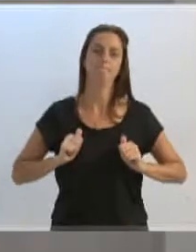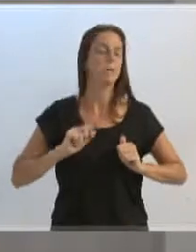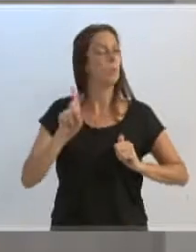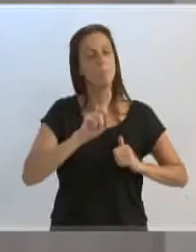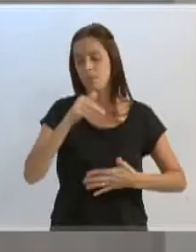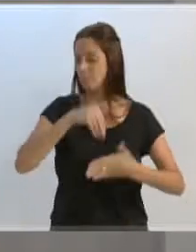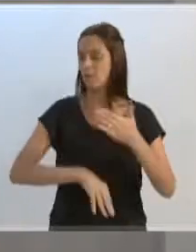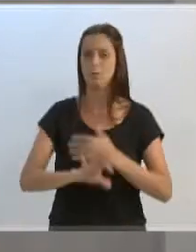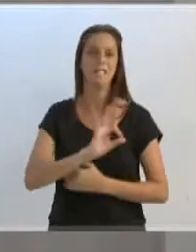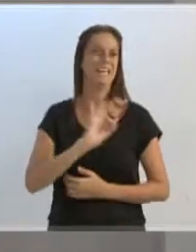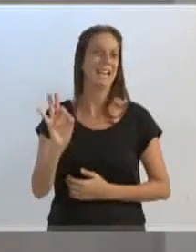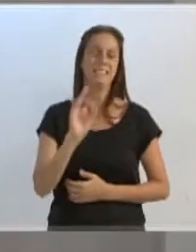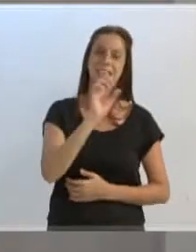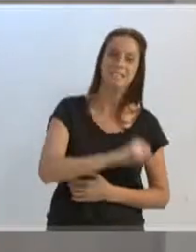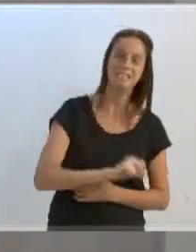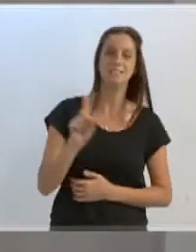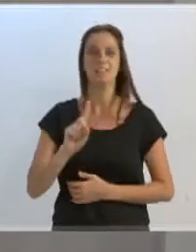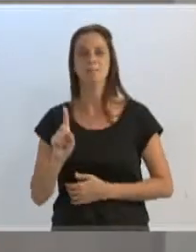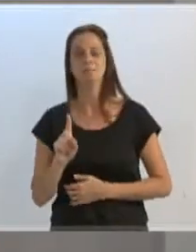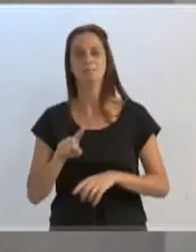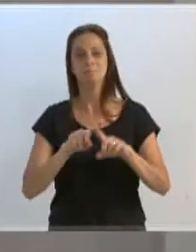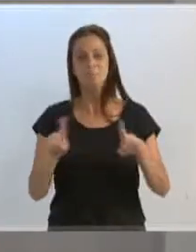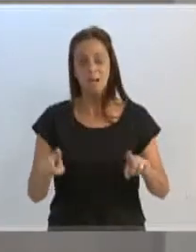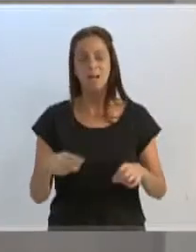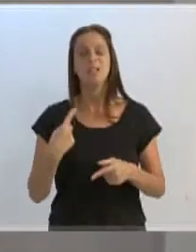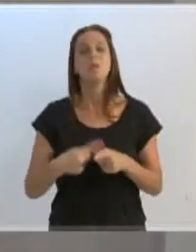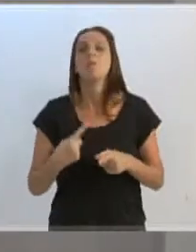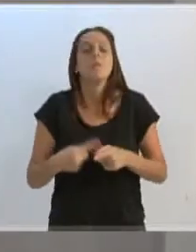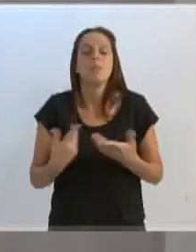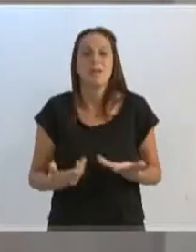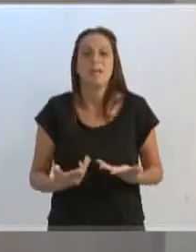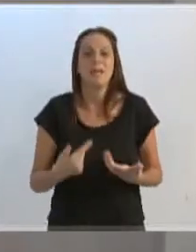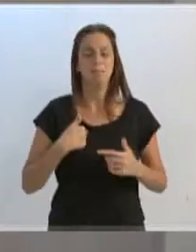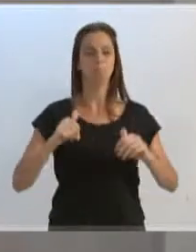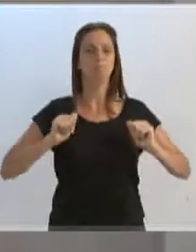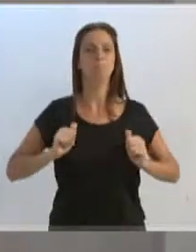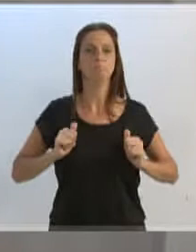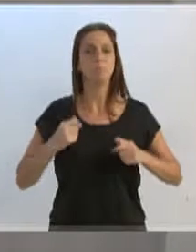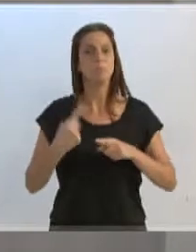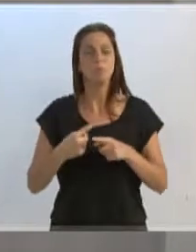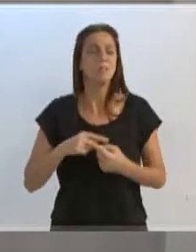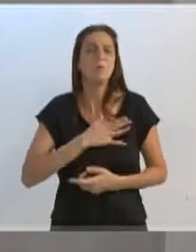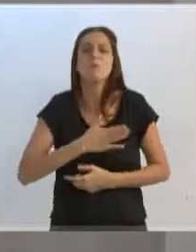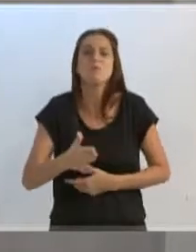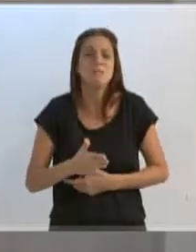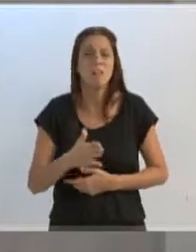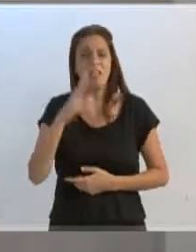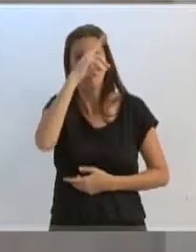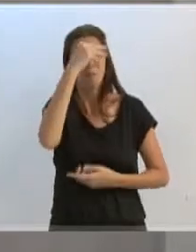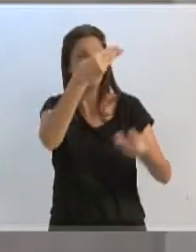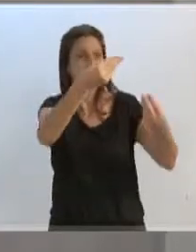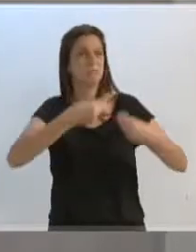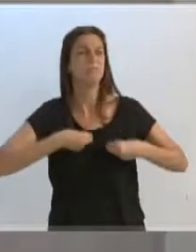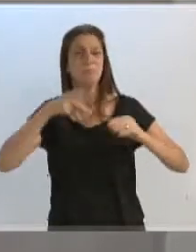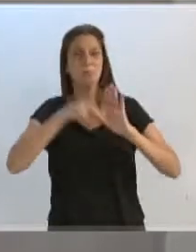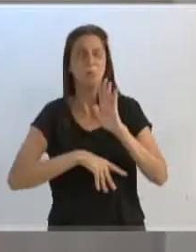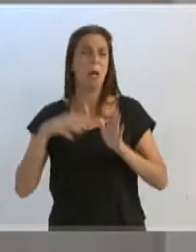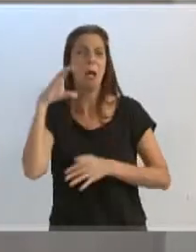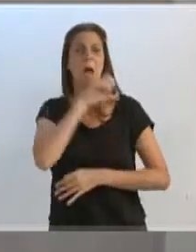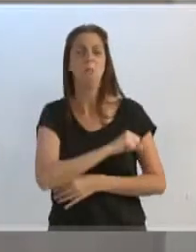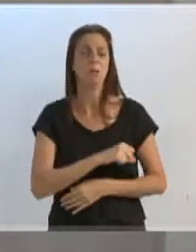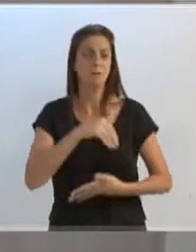aqui pela abstenção. Mas, principalmente, em relação à forma. A forma como foi feita da questão do urgentíssimo, tanto, e deixo aqui claro, que botei